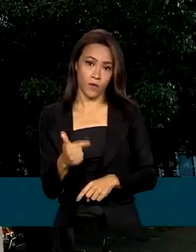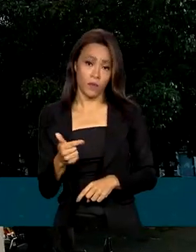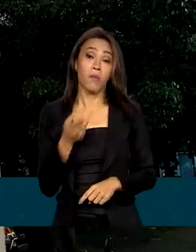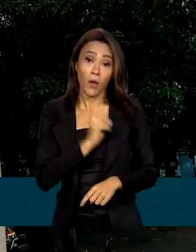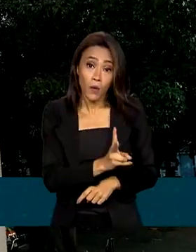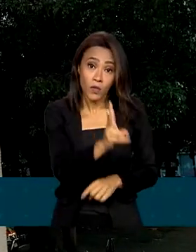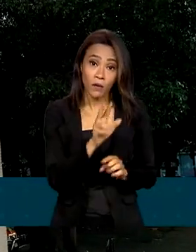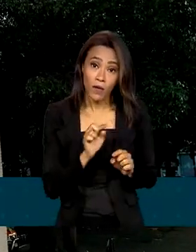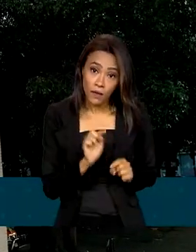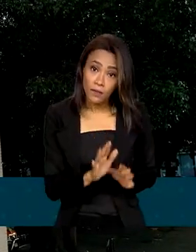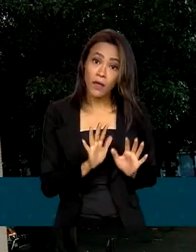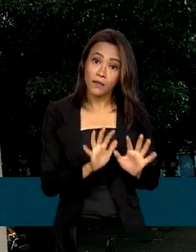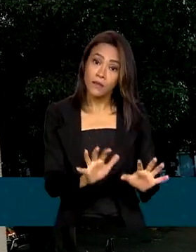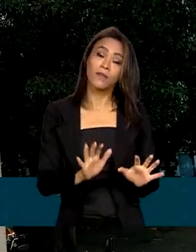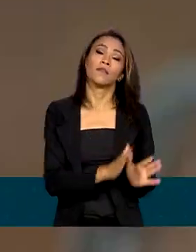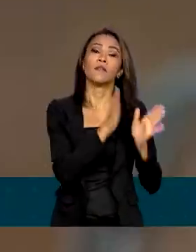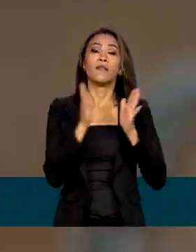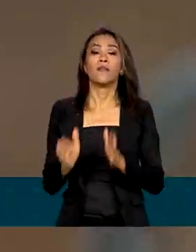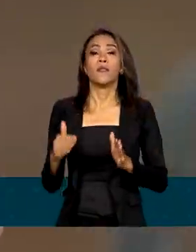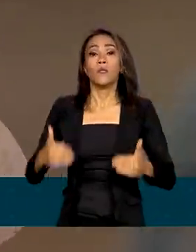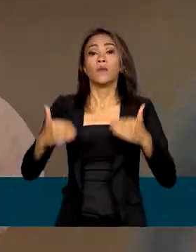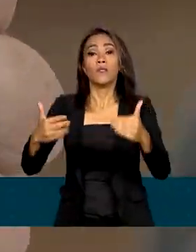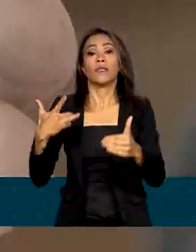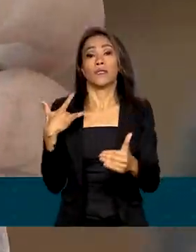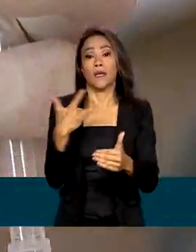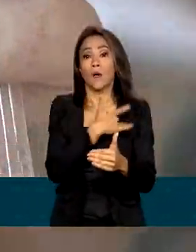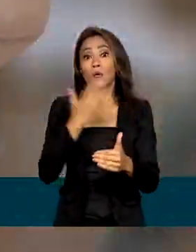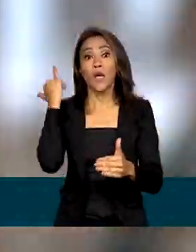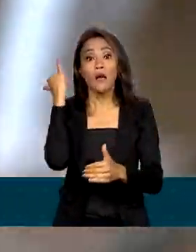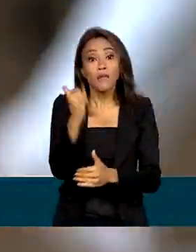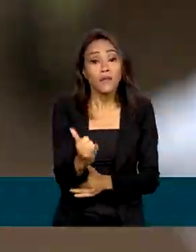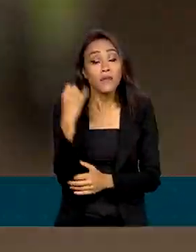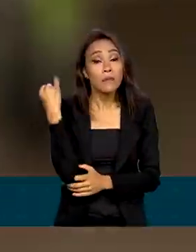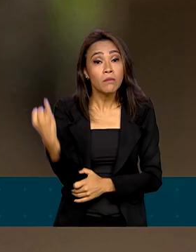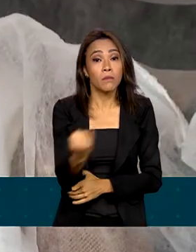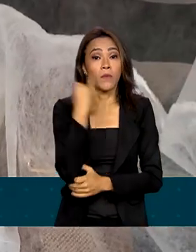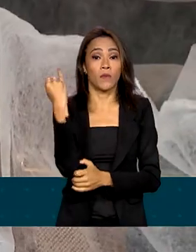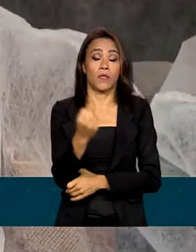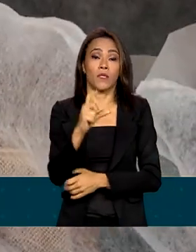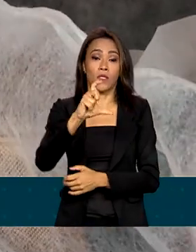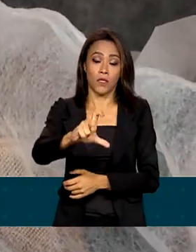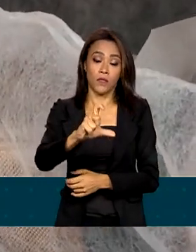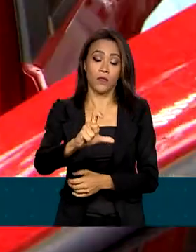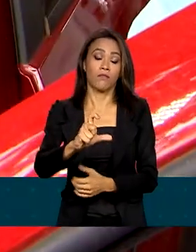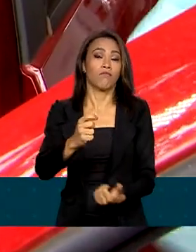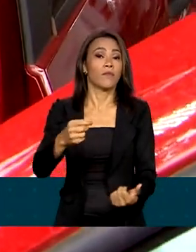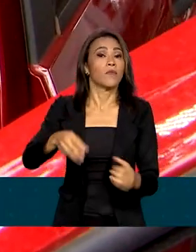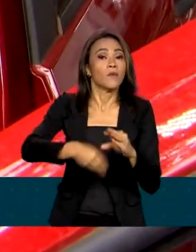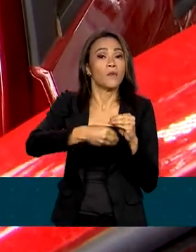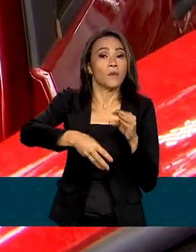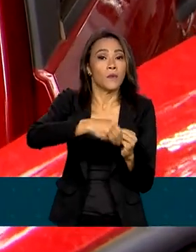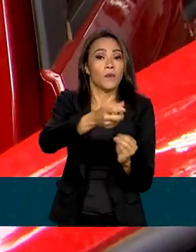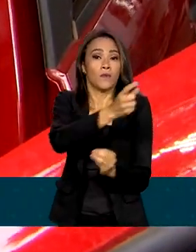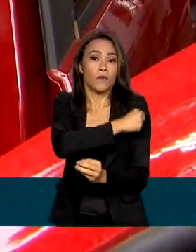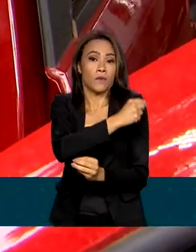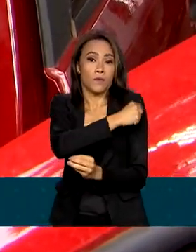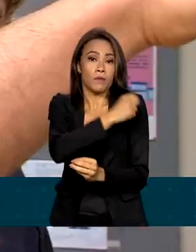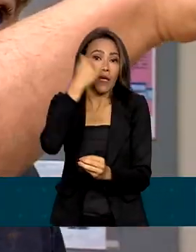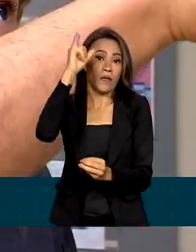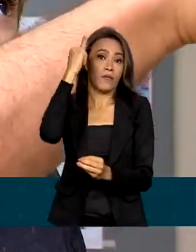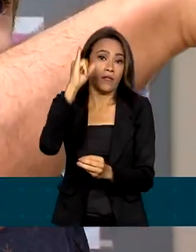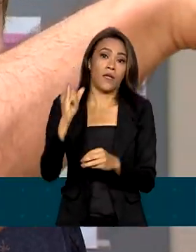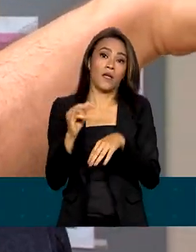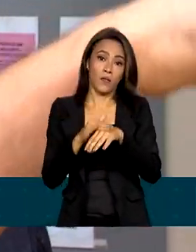essa tendência, o Ministério da Saúde enfatiza a importância de tomar as doses de reforço para prevenir a doença.